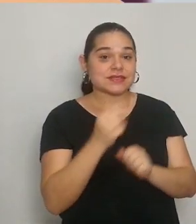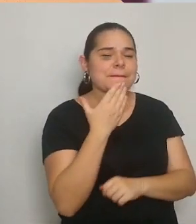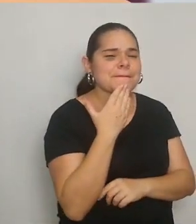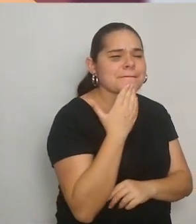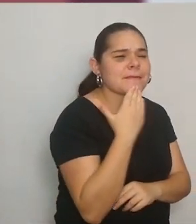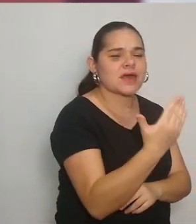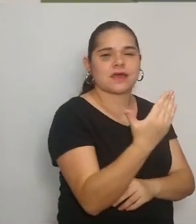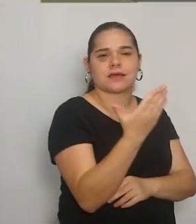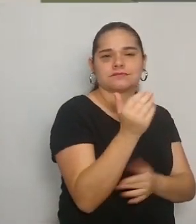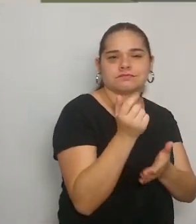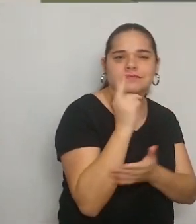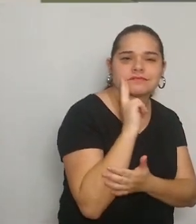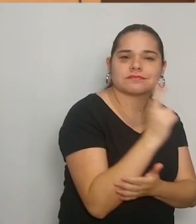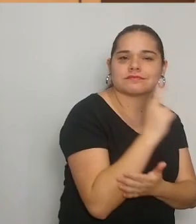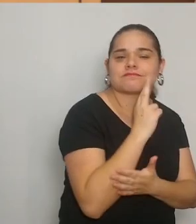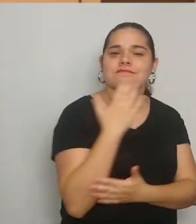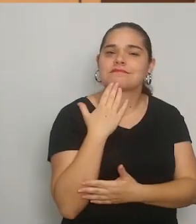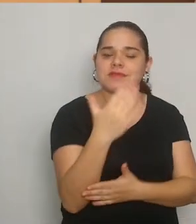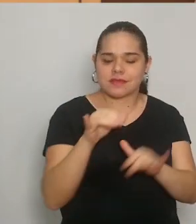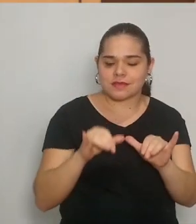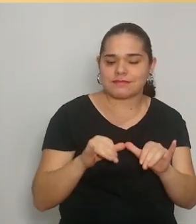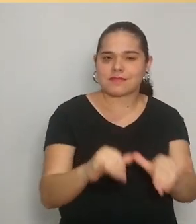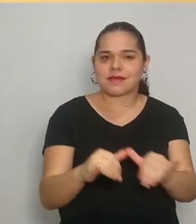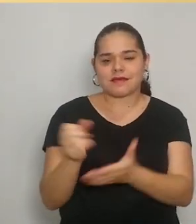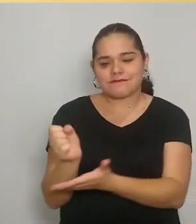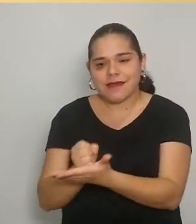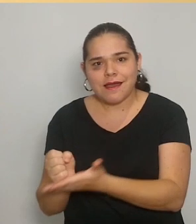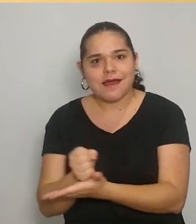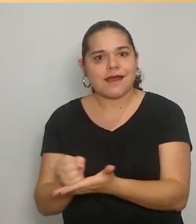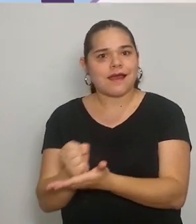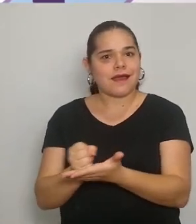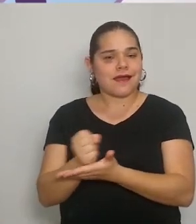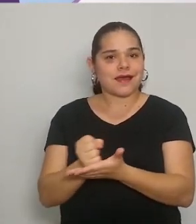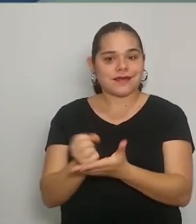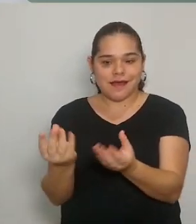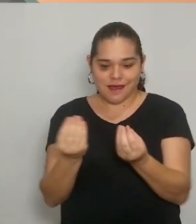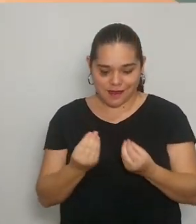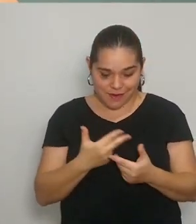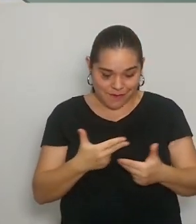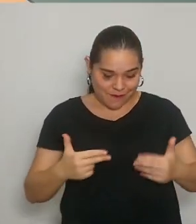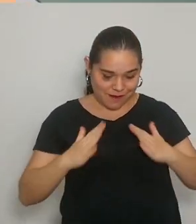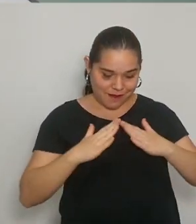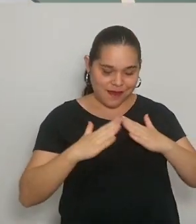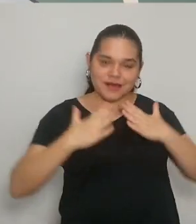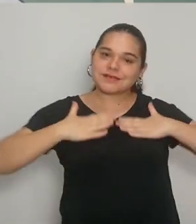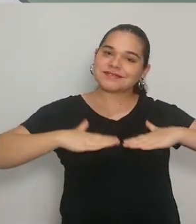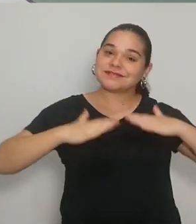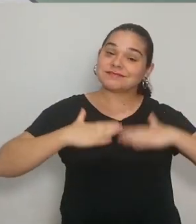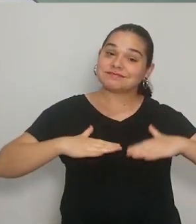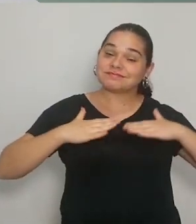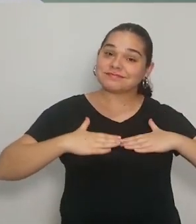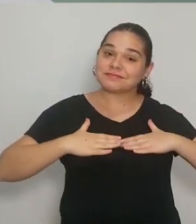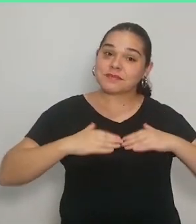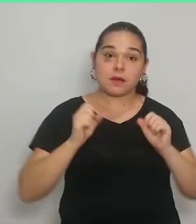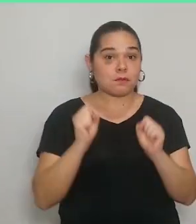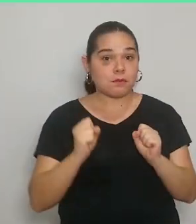pedido no restaurante, mercado, farmácia e receber tudo no conforto do seu lar. Você pode efetuar o pagamento